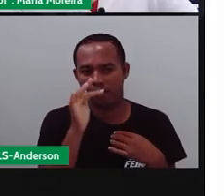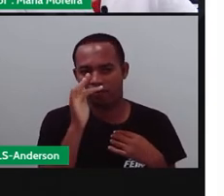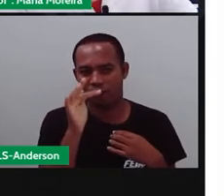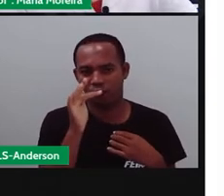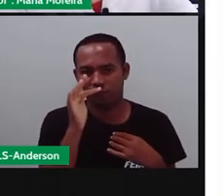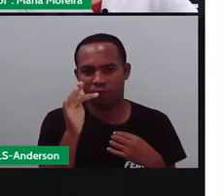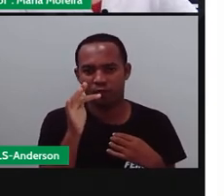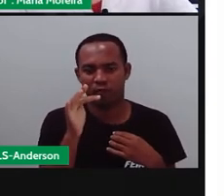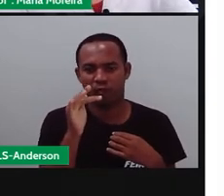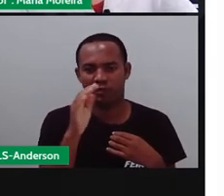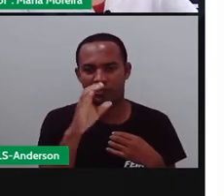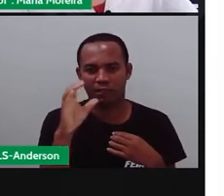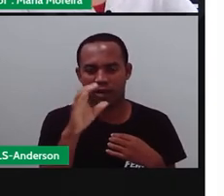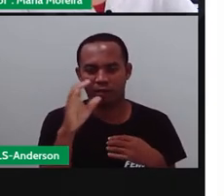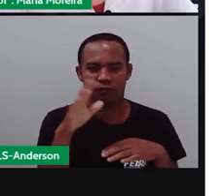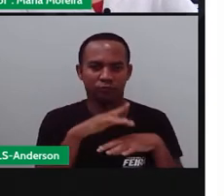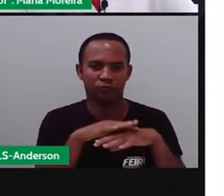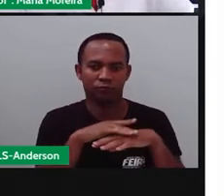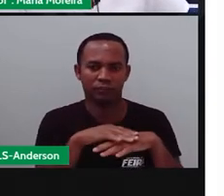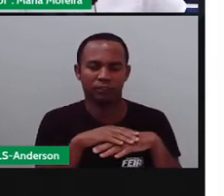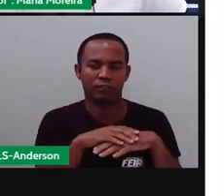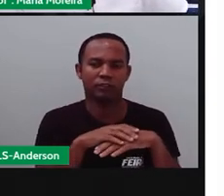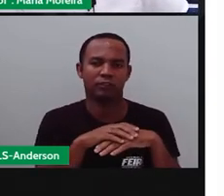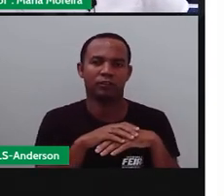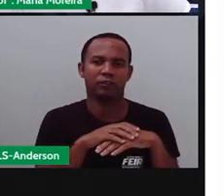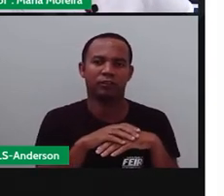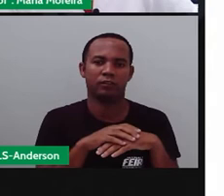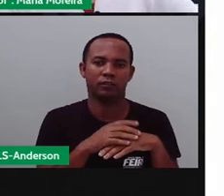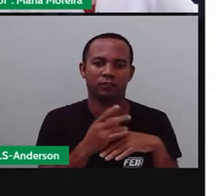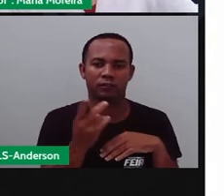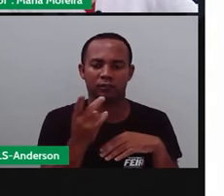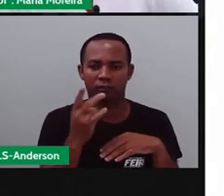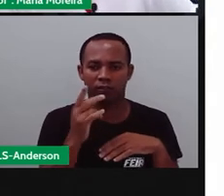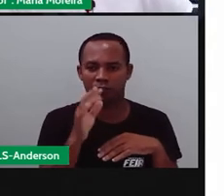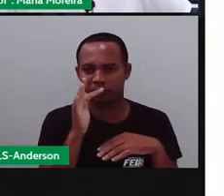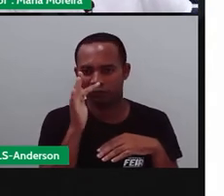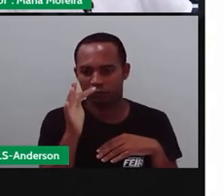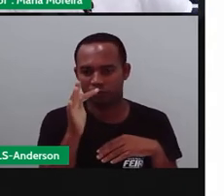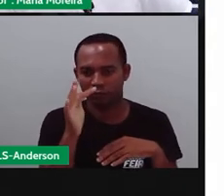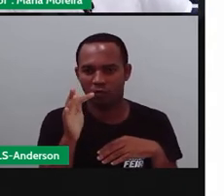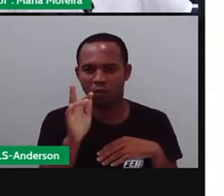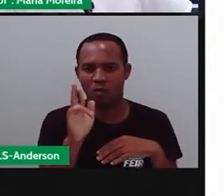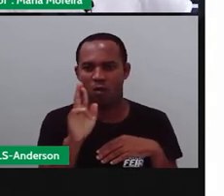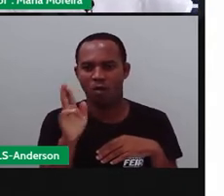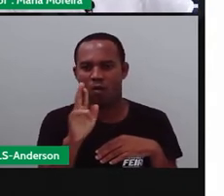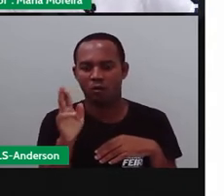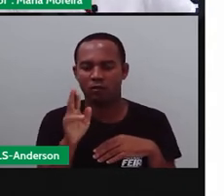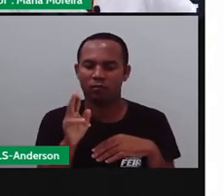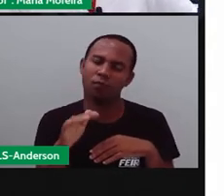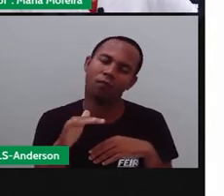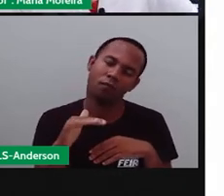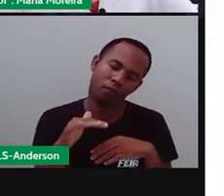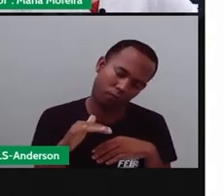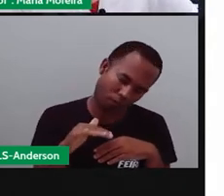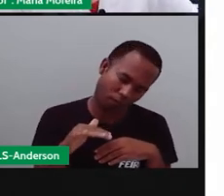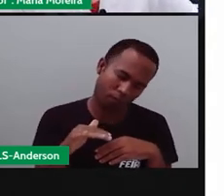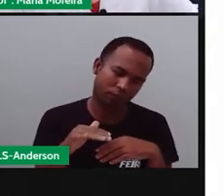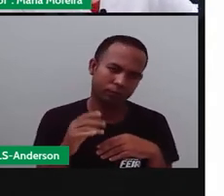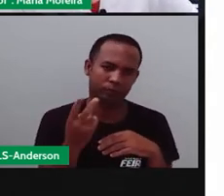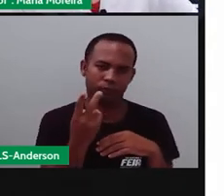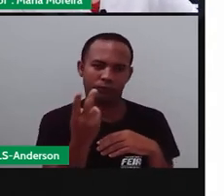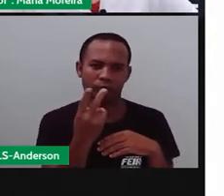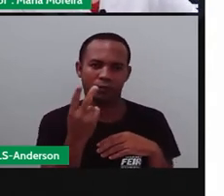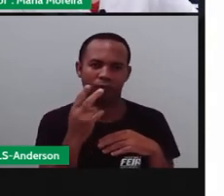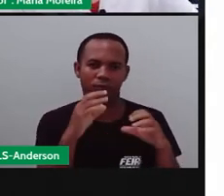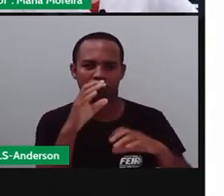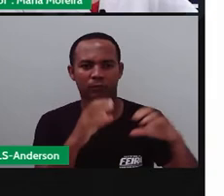E a rosa foi visitar. O cravo, né? Teve um desmaio e a rosa foi-se a chorar. Depois da briga, o